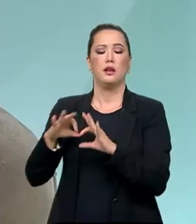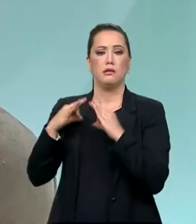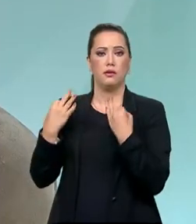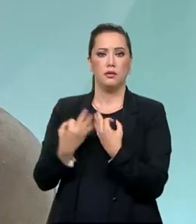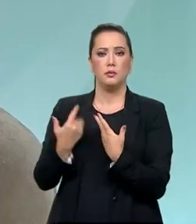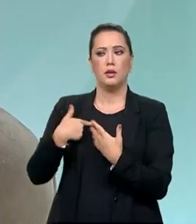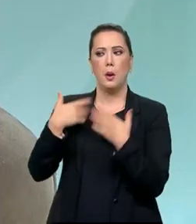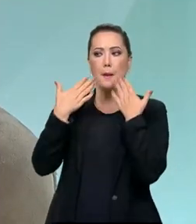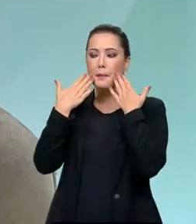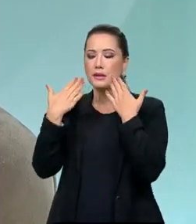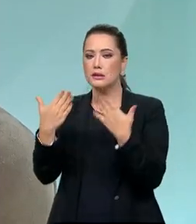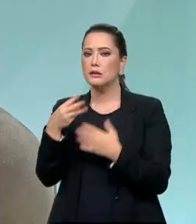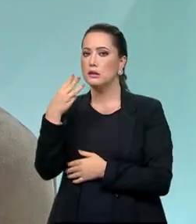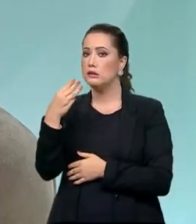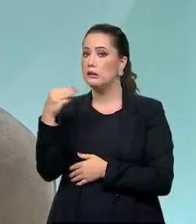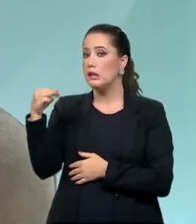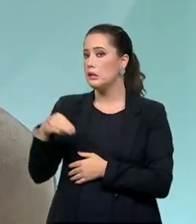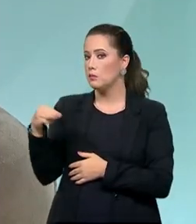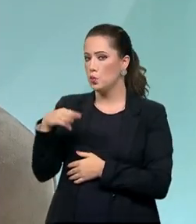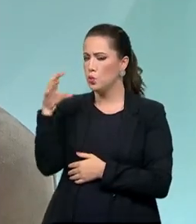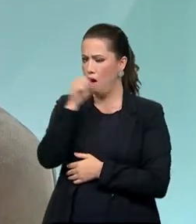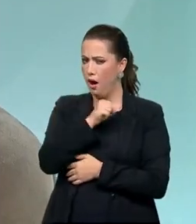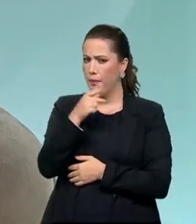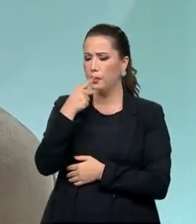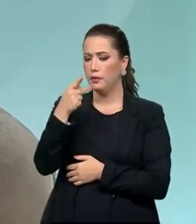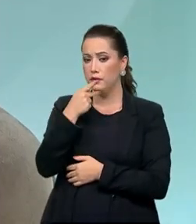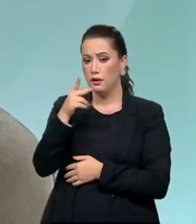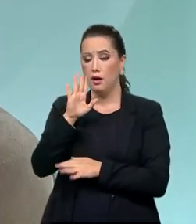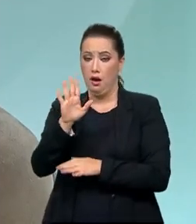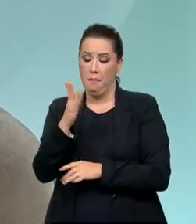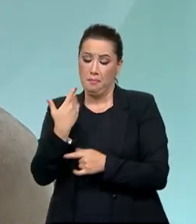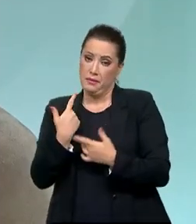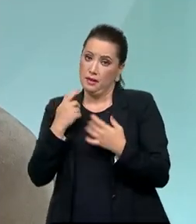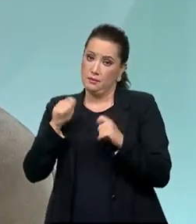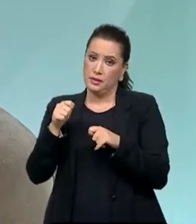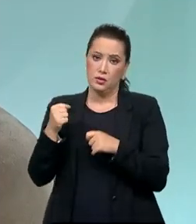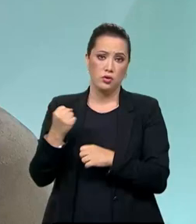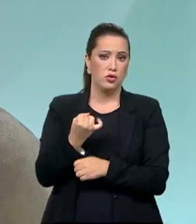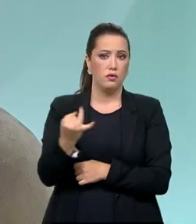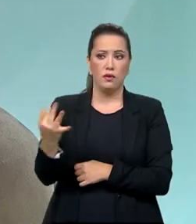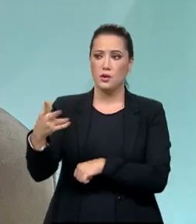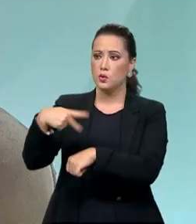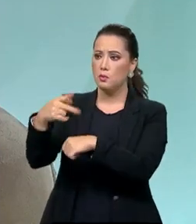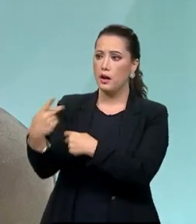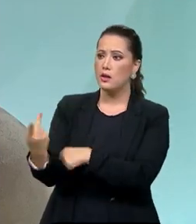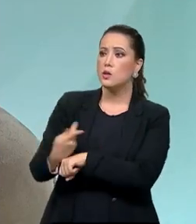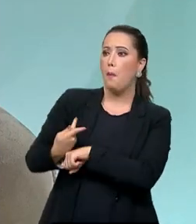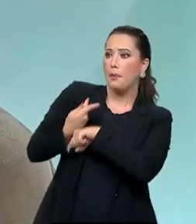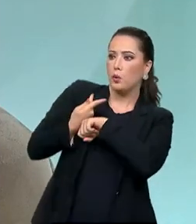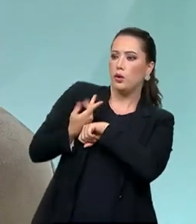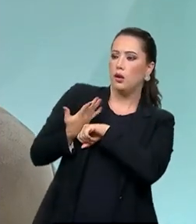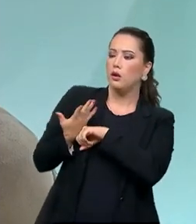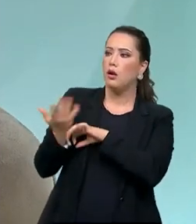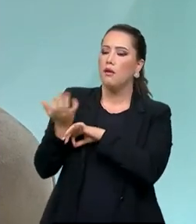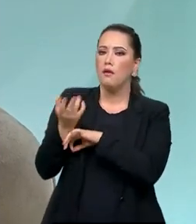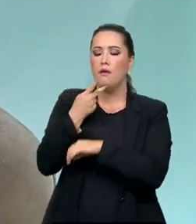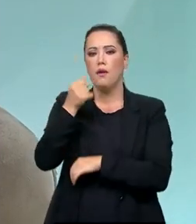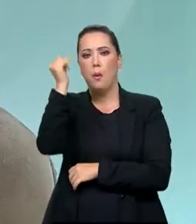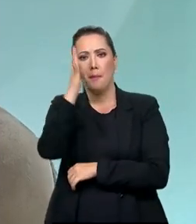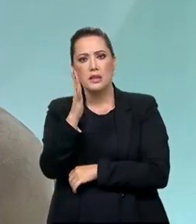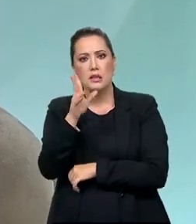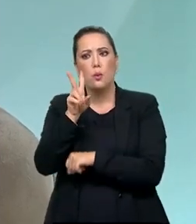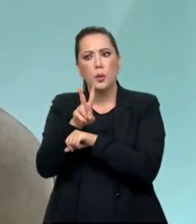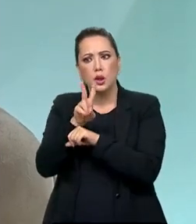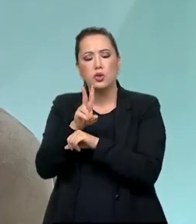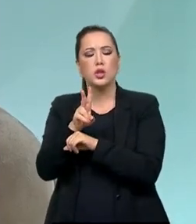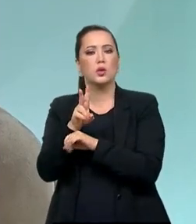acabei minha exposição, que eram três minutos. Impressionante ver. Vieram vários países me procurar e falaram, nossa, o Brasil está defendendo